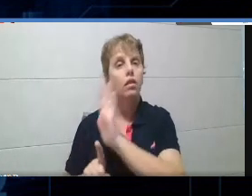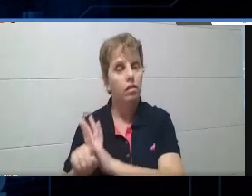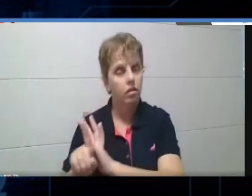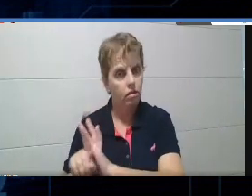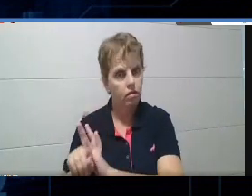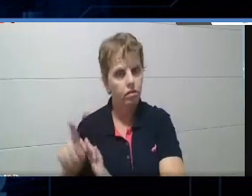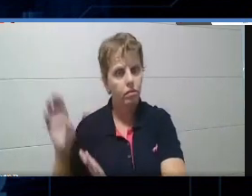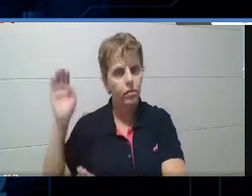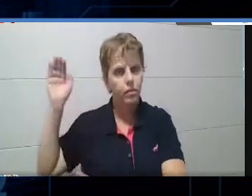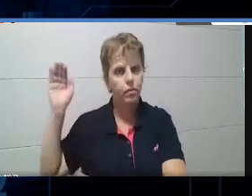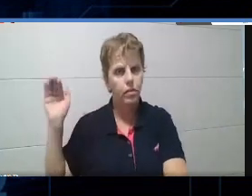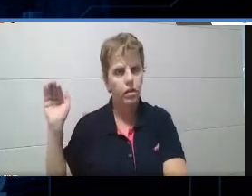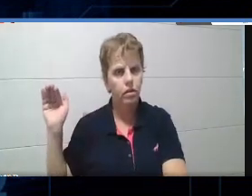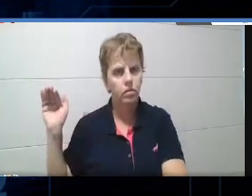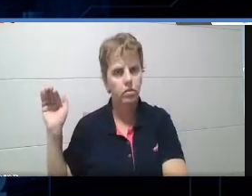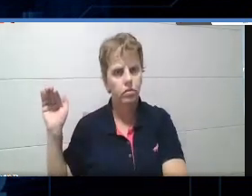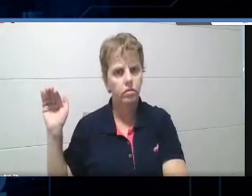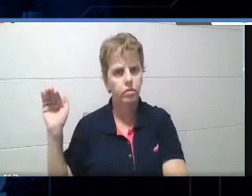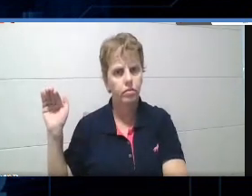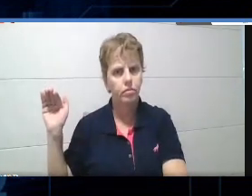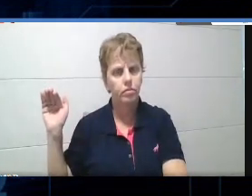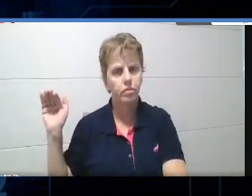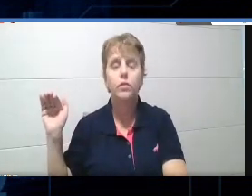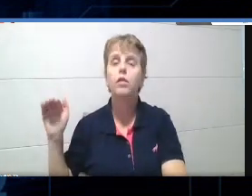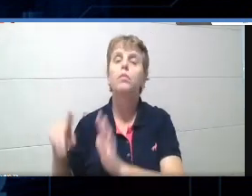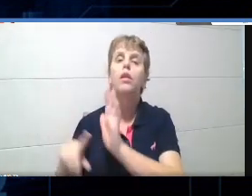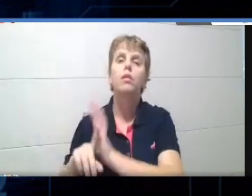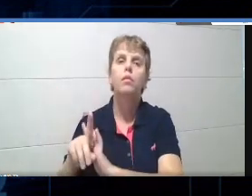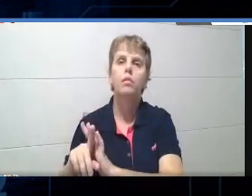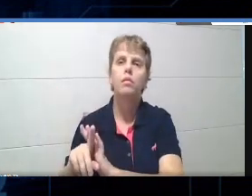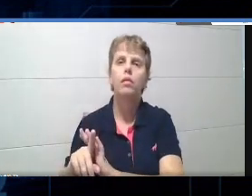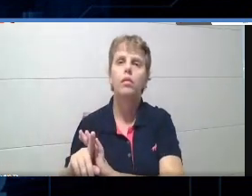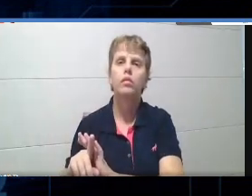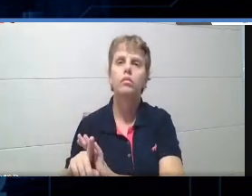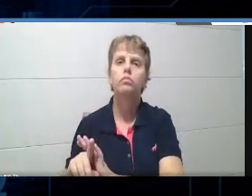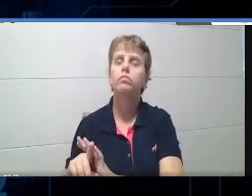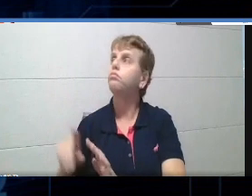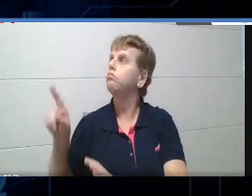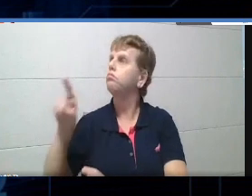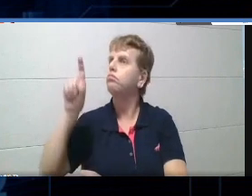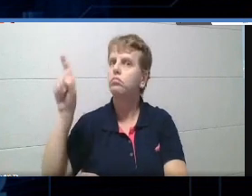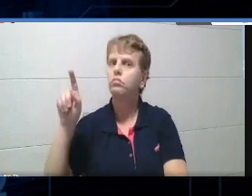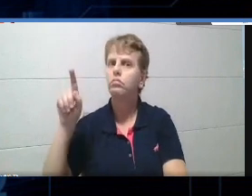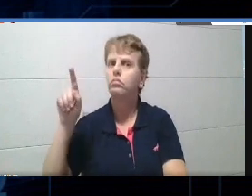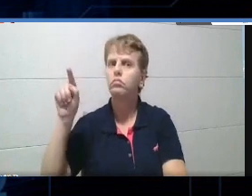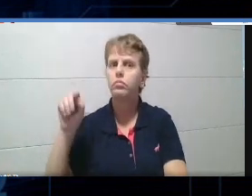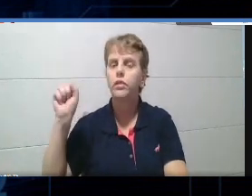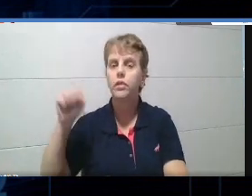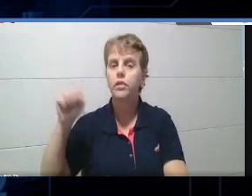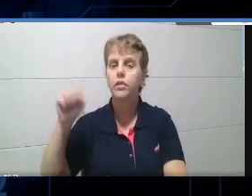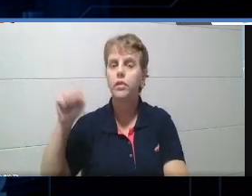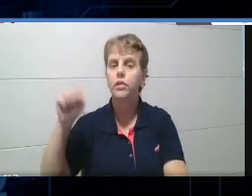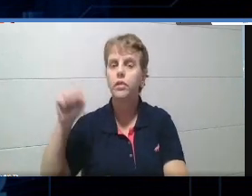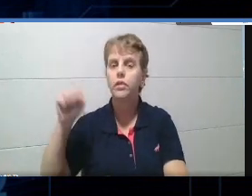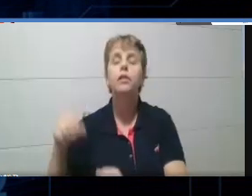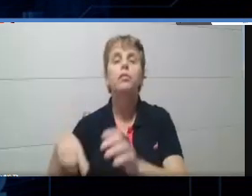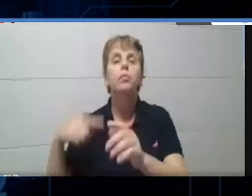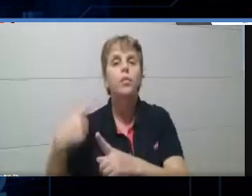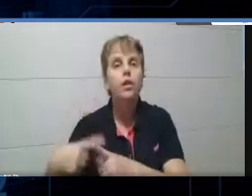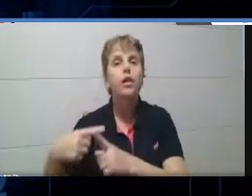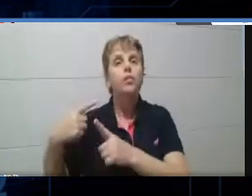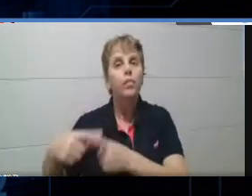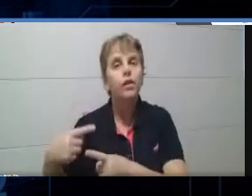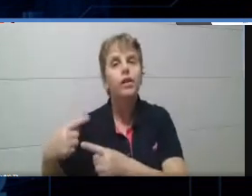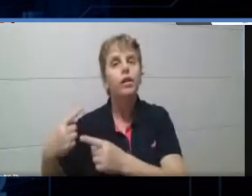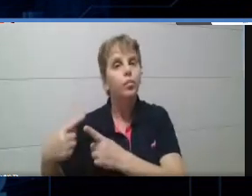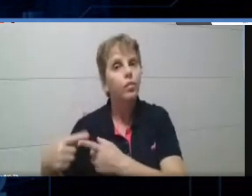era, aquela, aquela fala, que era uma pergunta, aqui ela vira uma afirmação, e aí você vai perguntando pro senhor, aluno, por quê? Por quê? E ele vai ter